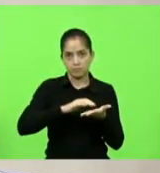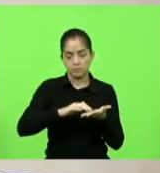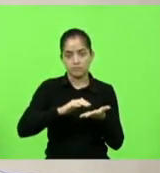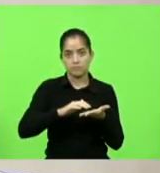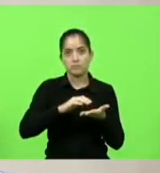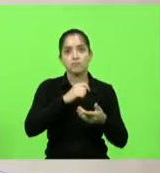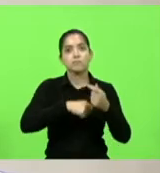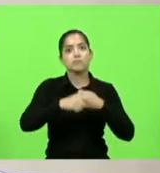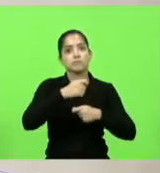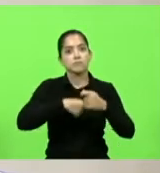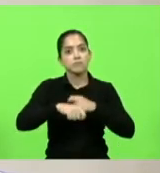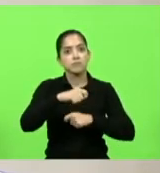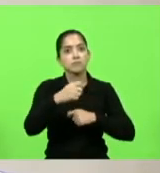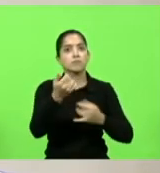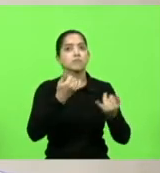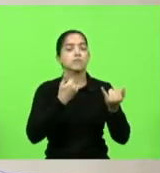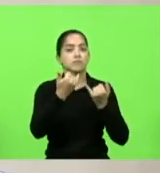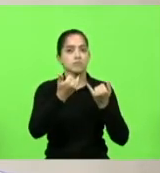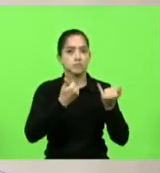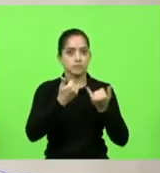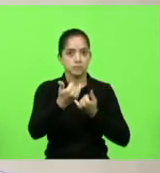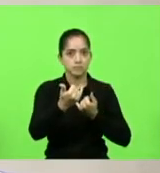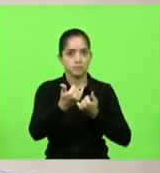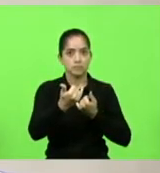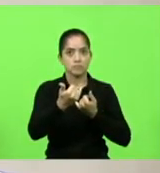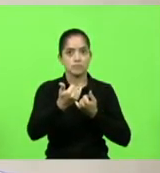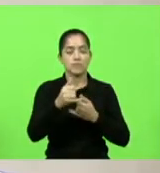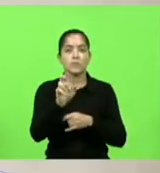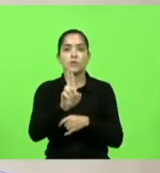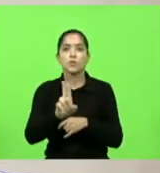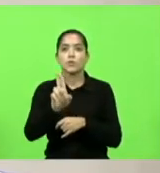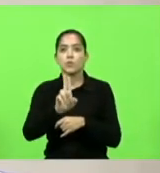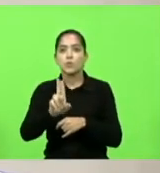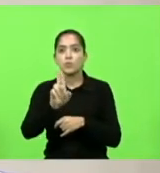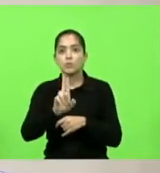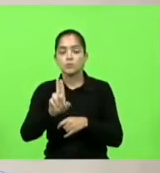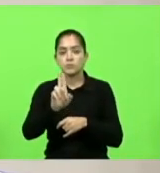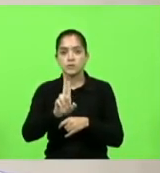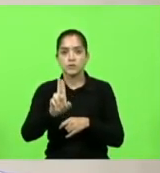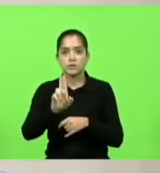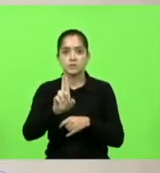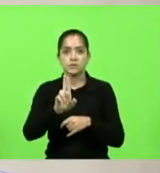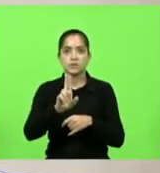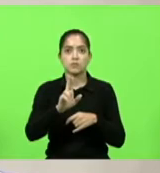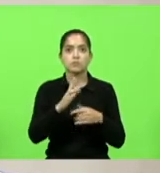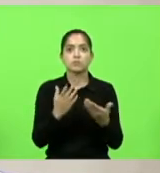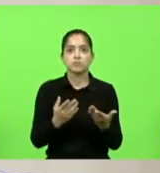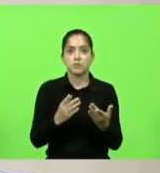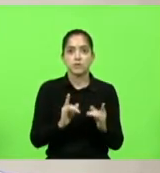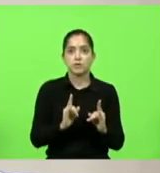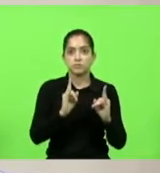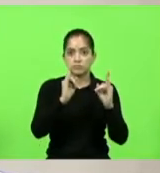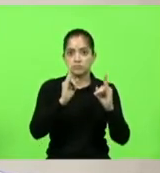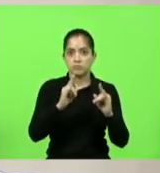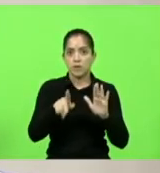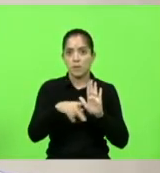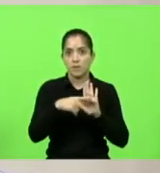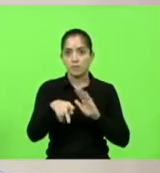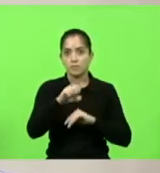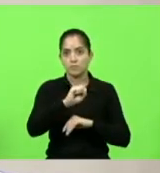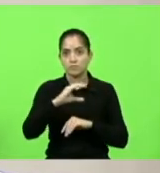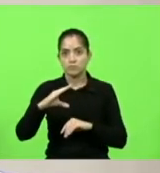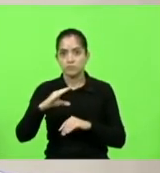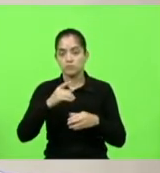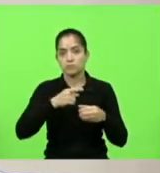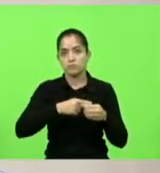Administração informações acerca da utilização do imóvel de propriedade do estado de Santa Catarina, localizado no